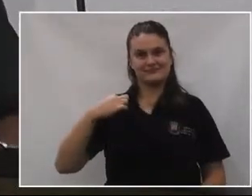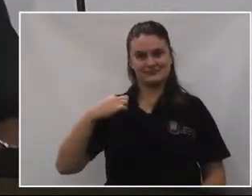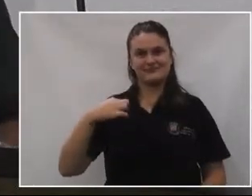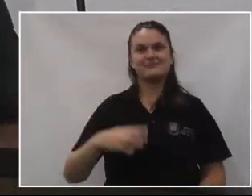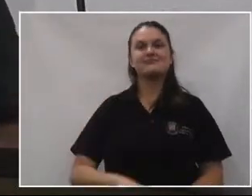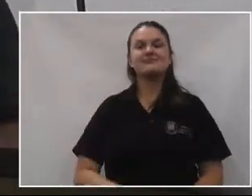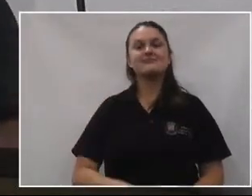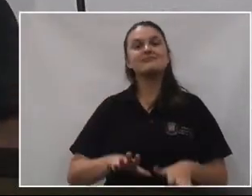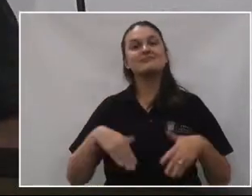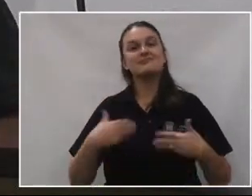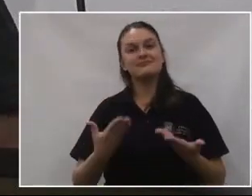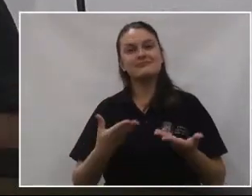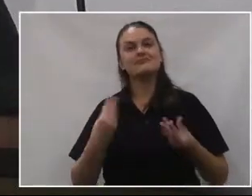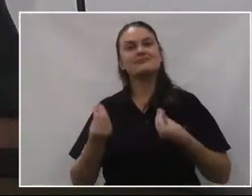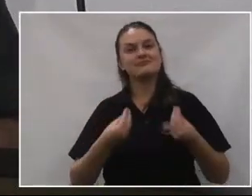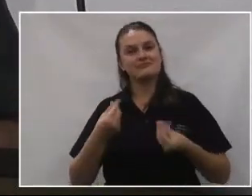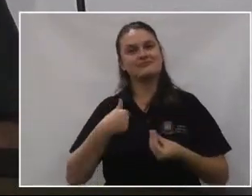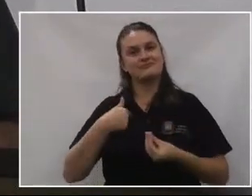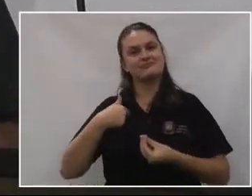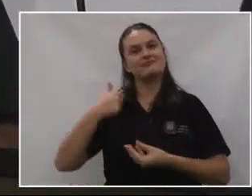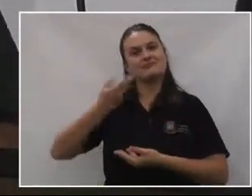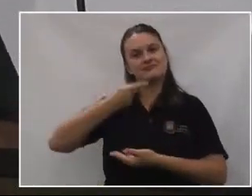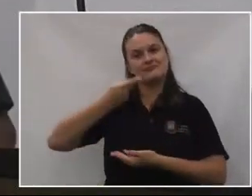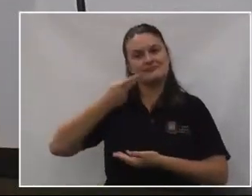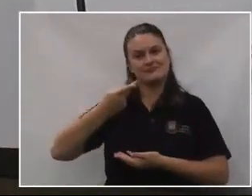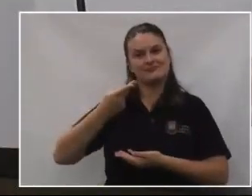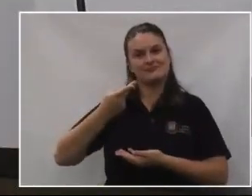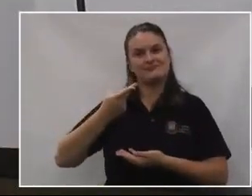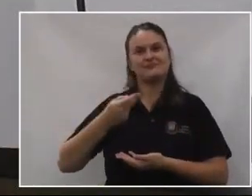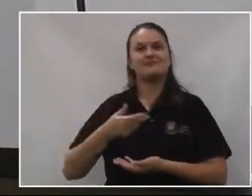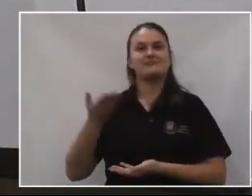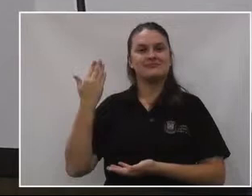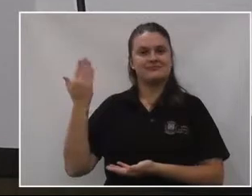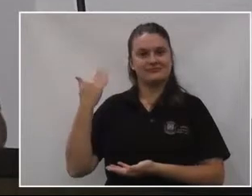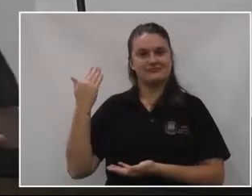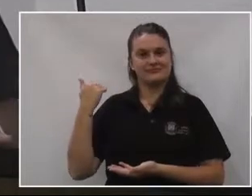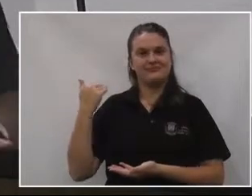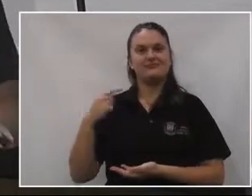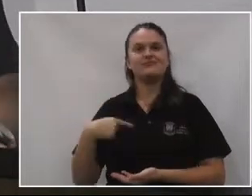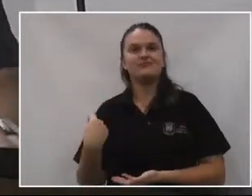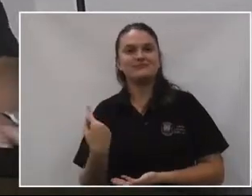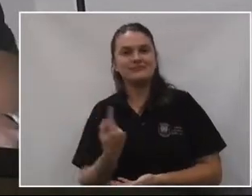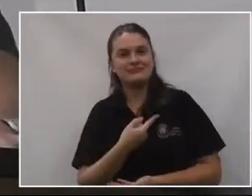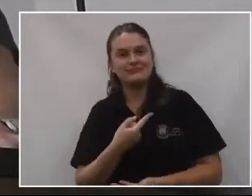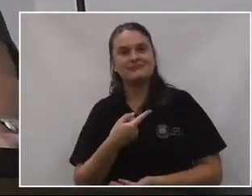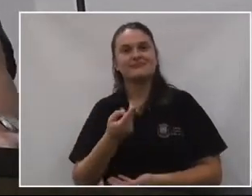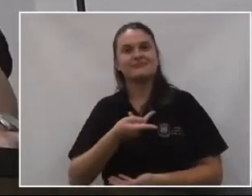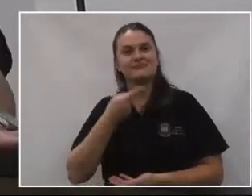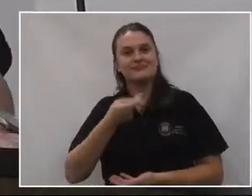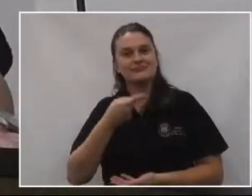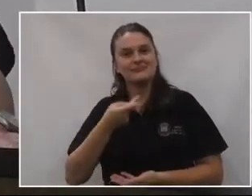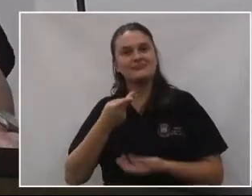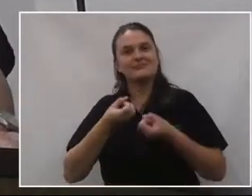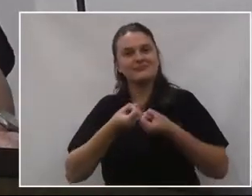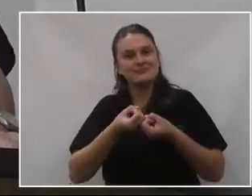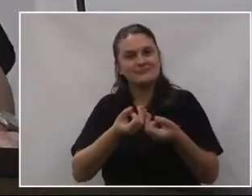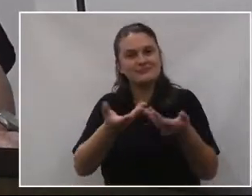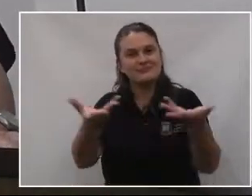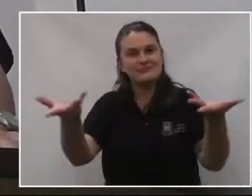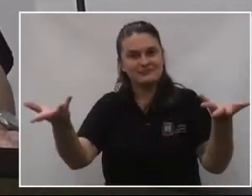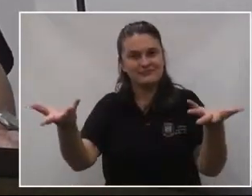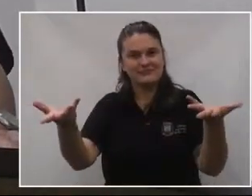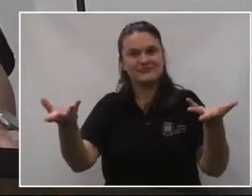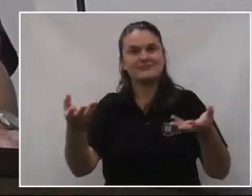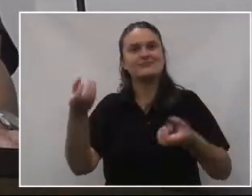Então, como disse no início, a gente vai compartilhar com vocês